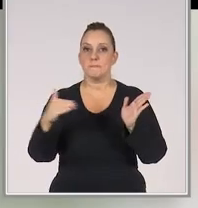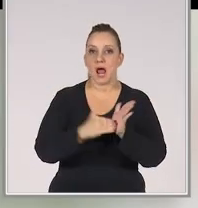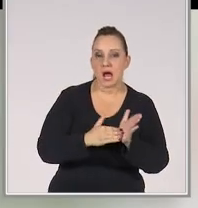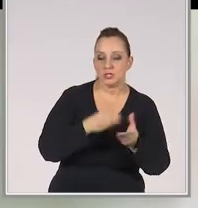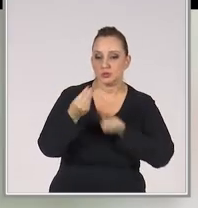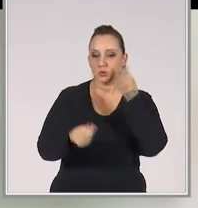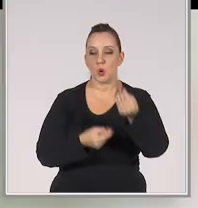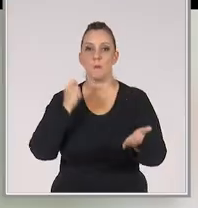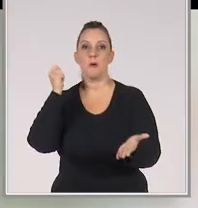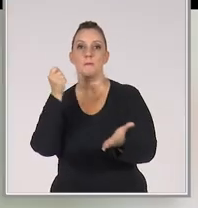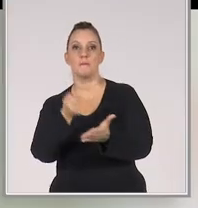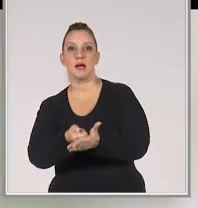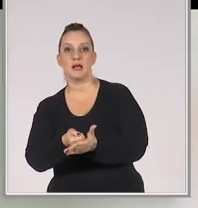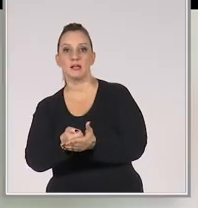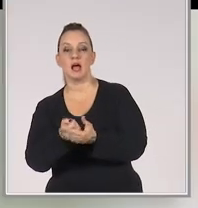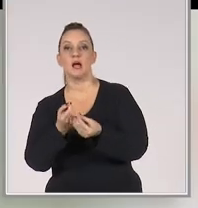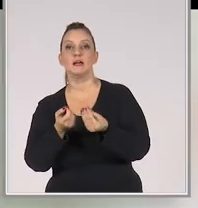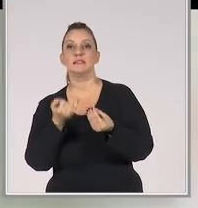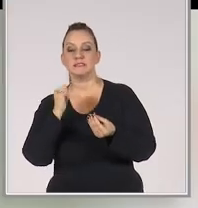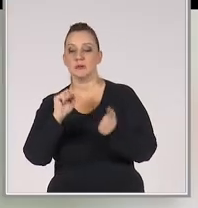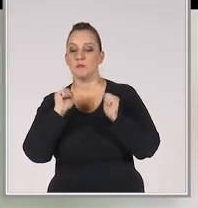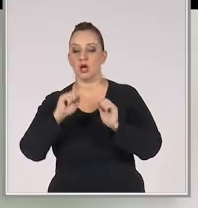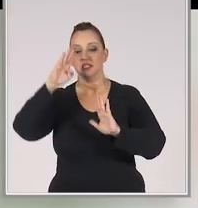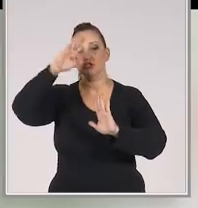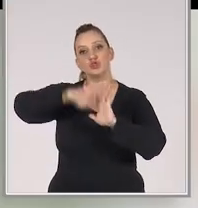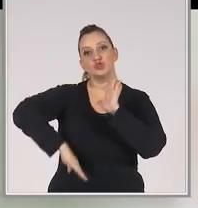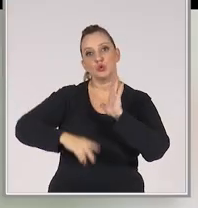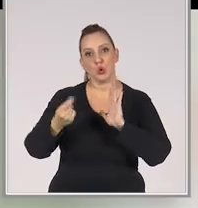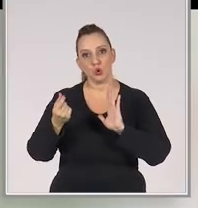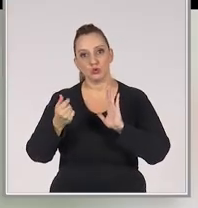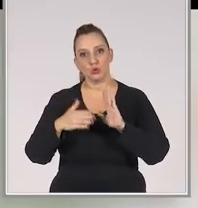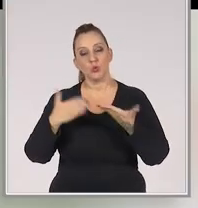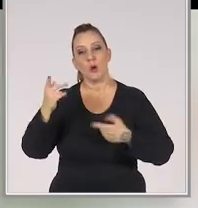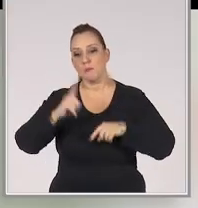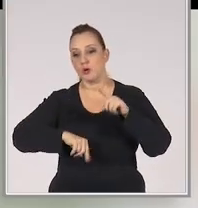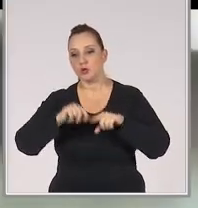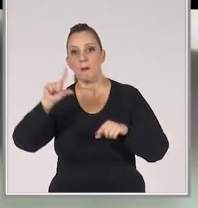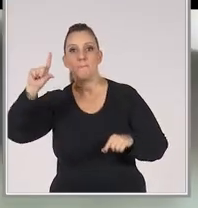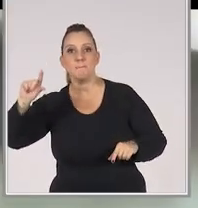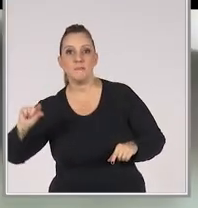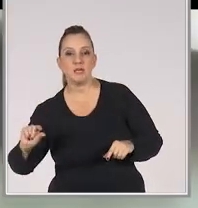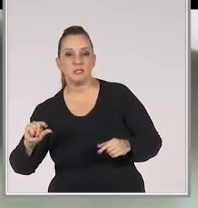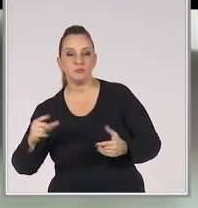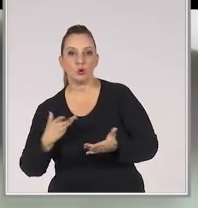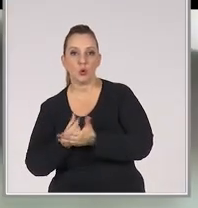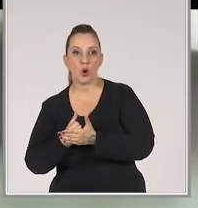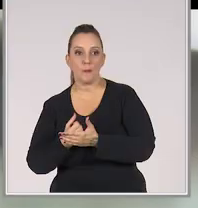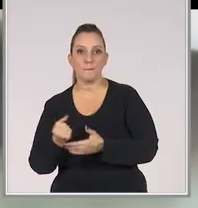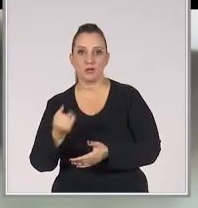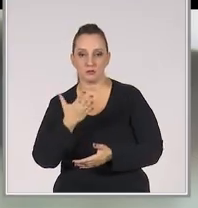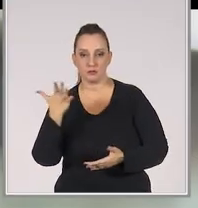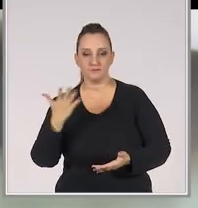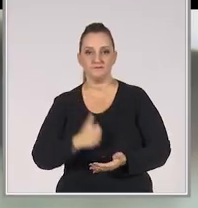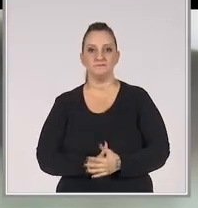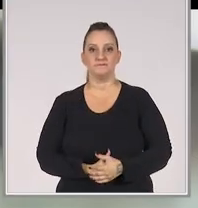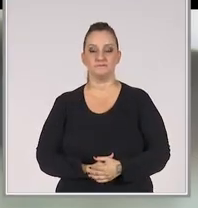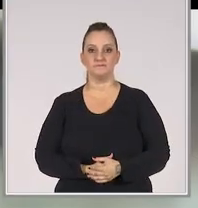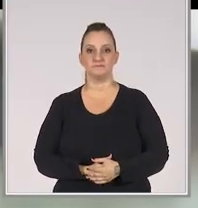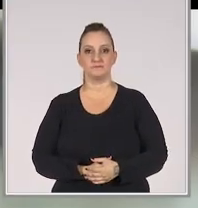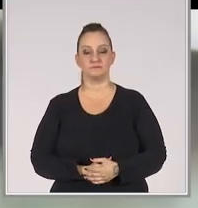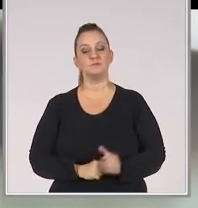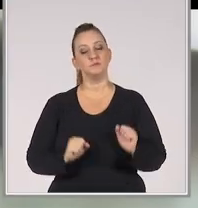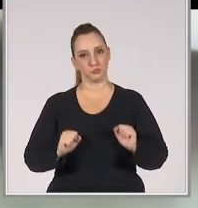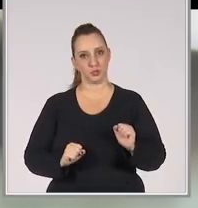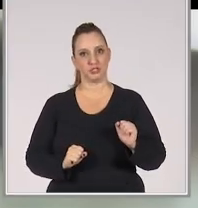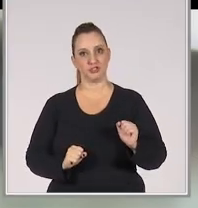condições de pagamento. O que eu posso dar de desconto. Qual o produto mínimo. Porque tem ali um range que o